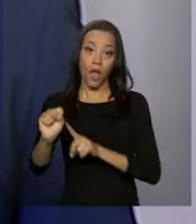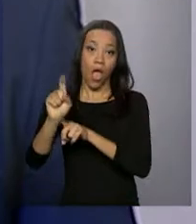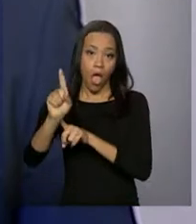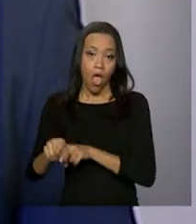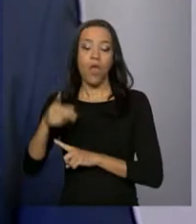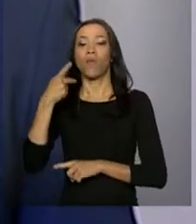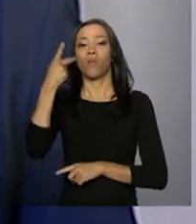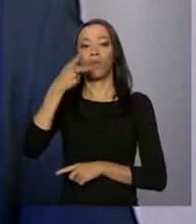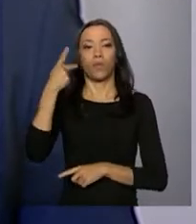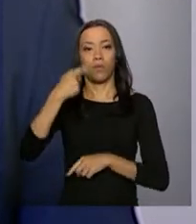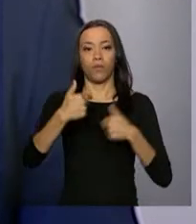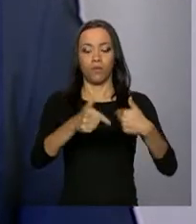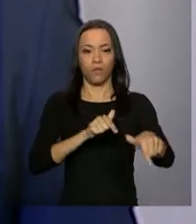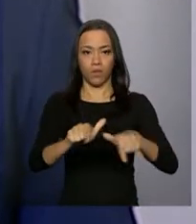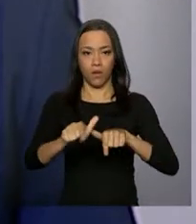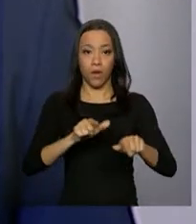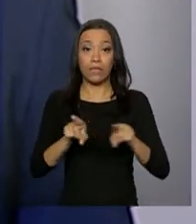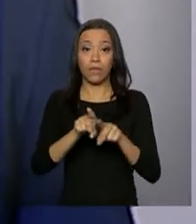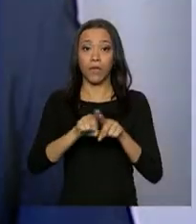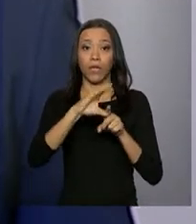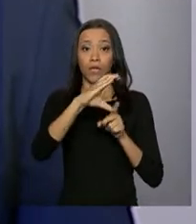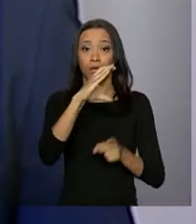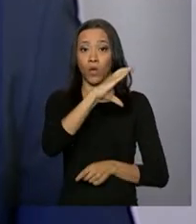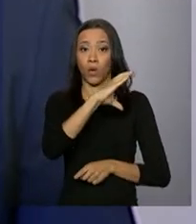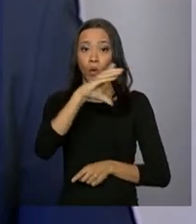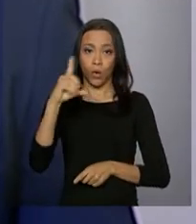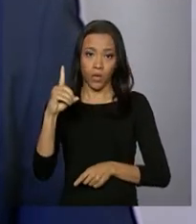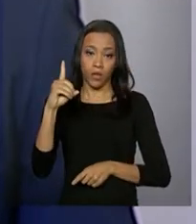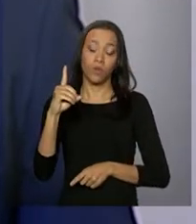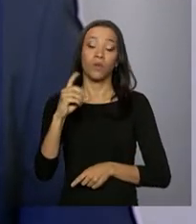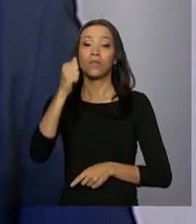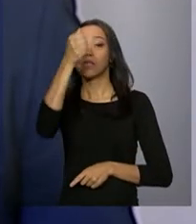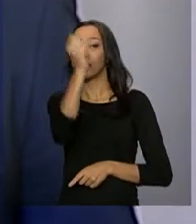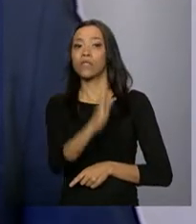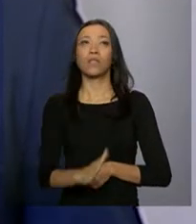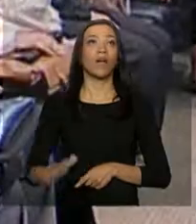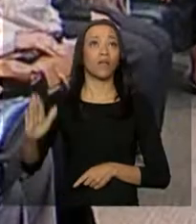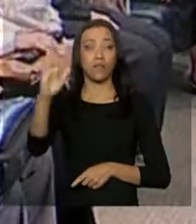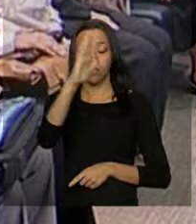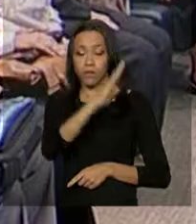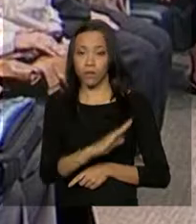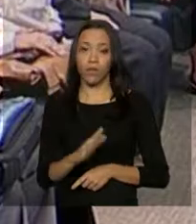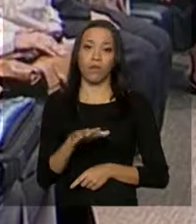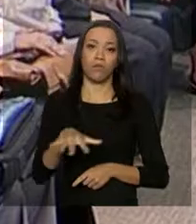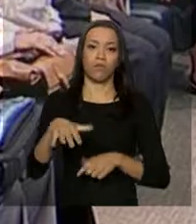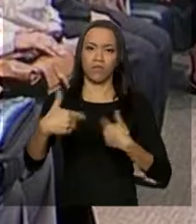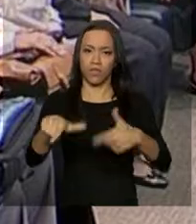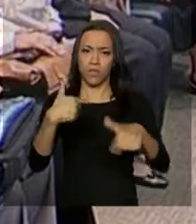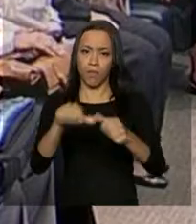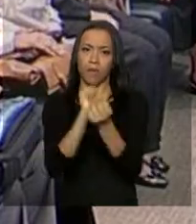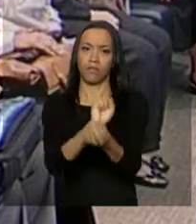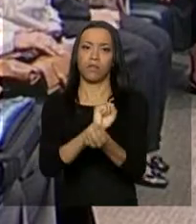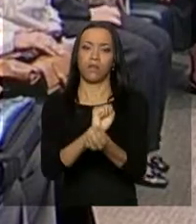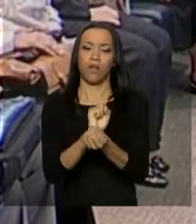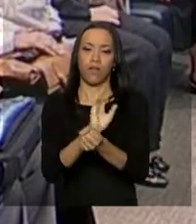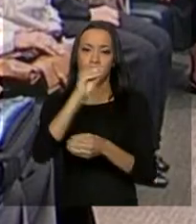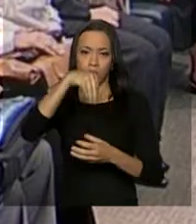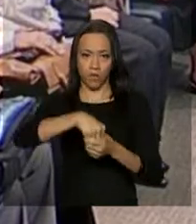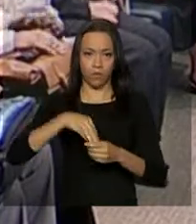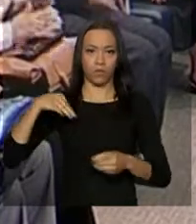Trabalho e Coordenador da Coordenadoria Nacional de Erradicação do Trabalho Escravo do Ministério Público do Trabalho.